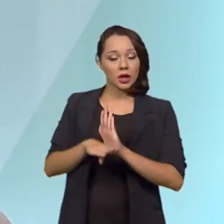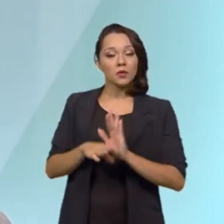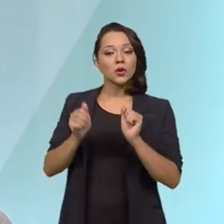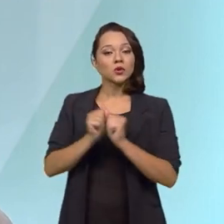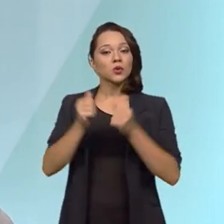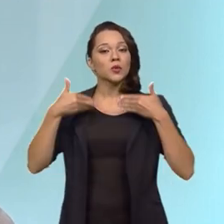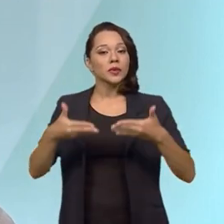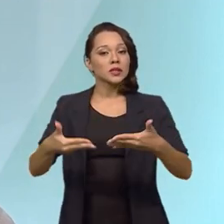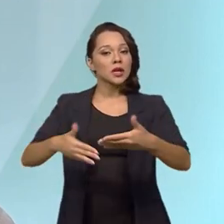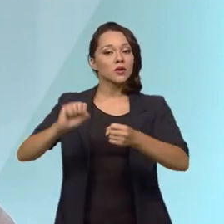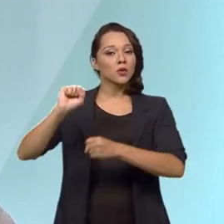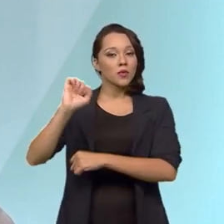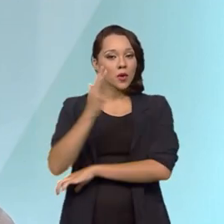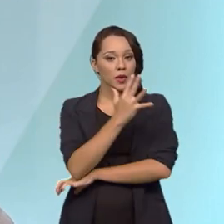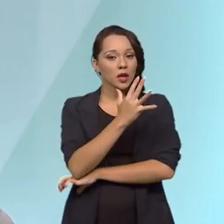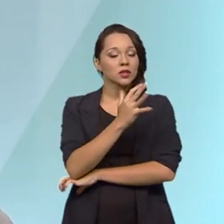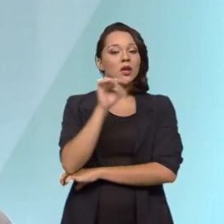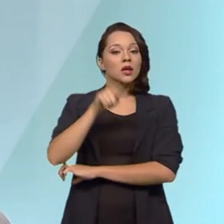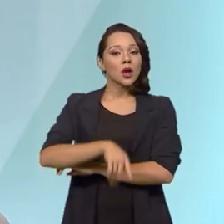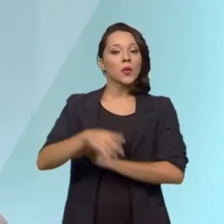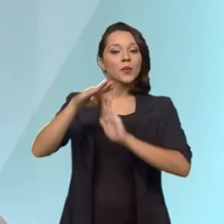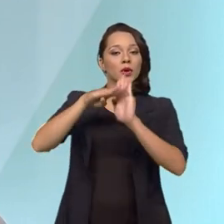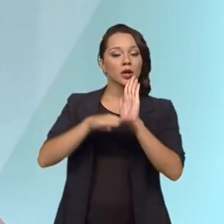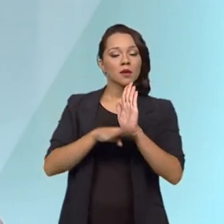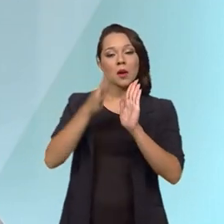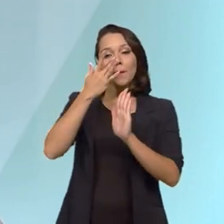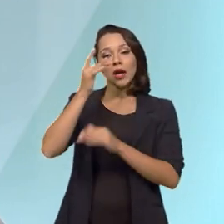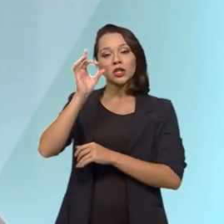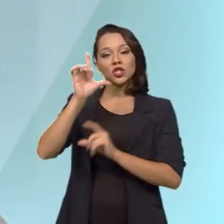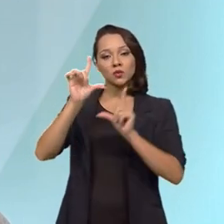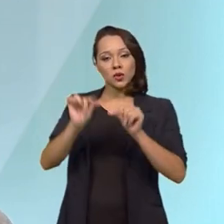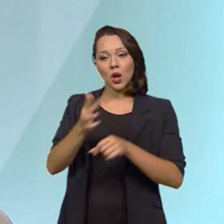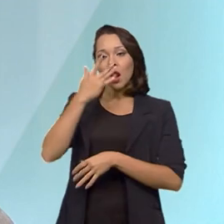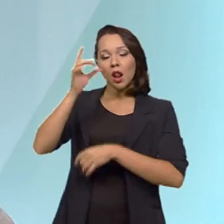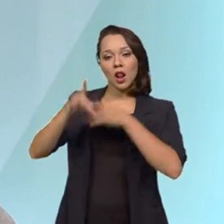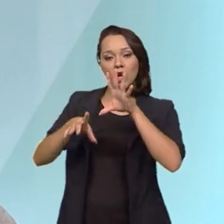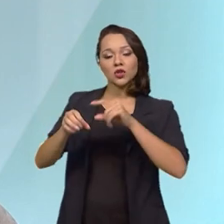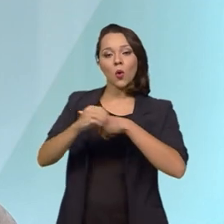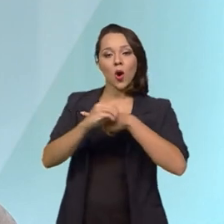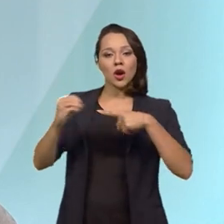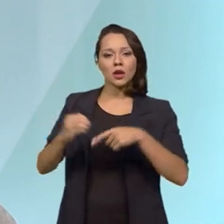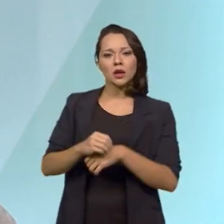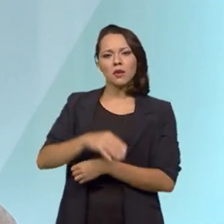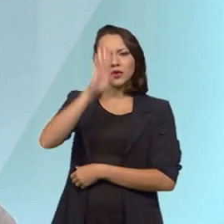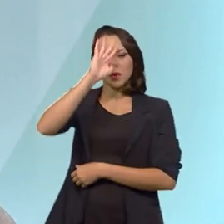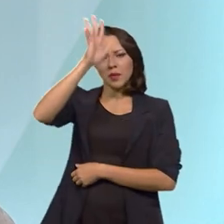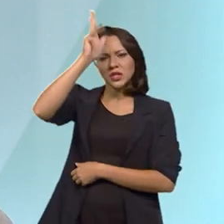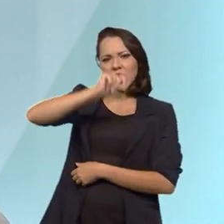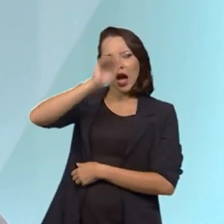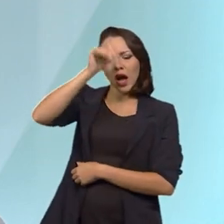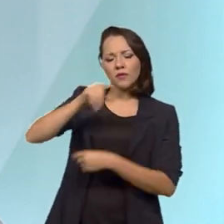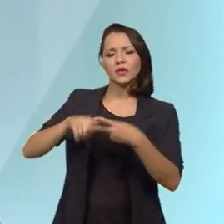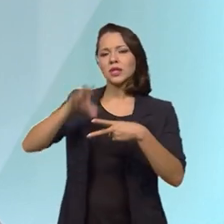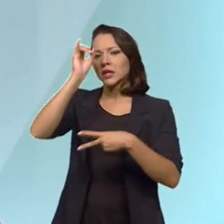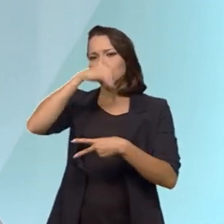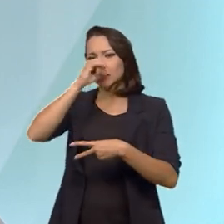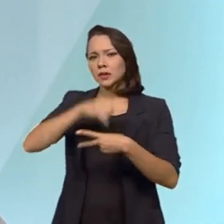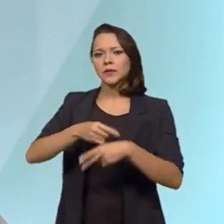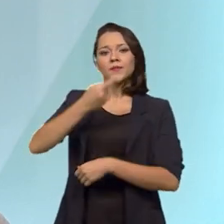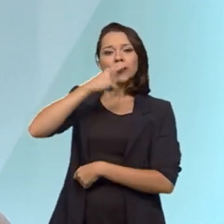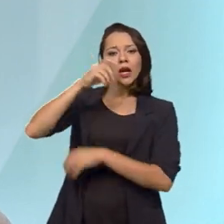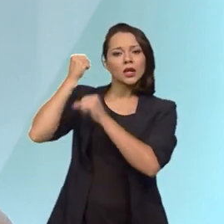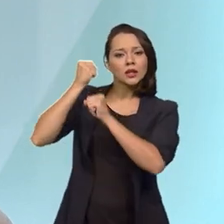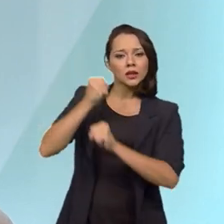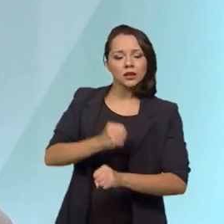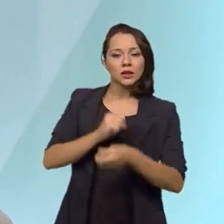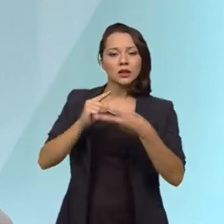do Meio Ambiente está lançando um programa específico para redução de lixo orgânico, especialmente de aves, suínos, cana-de-açúcar